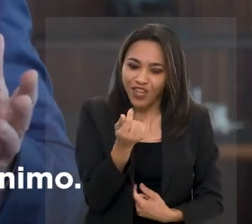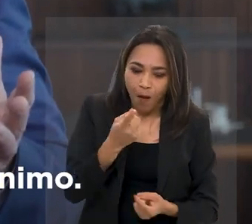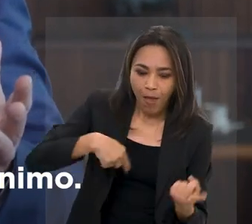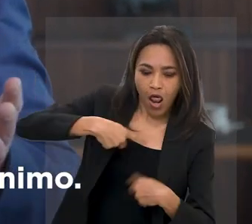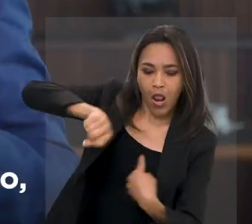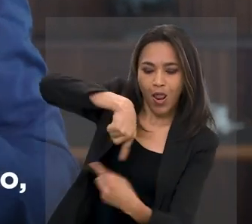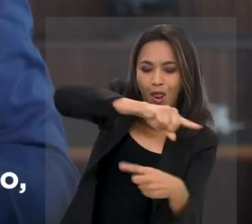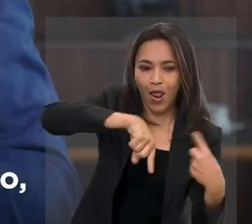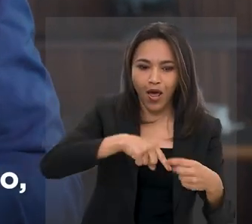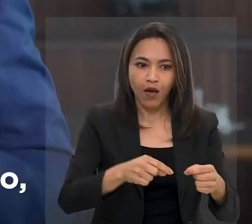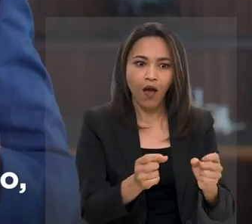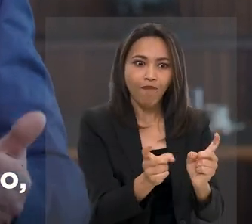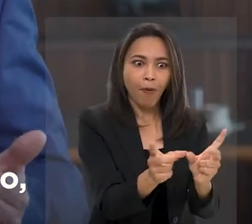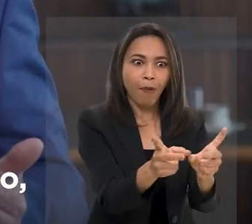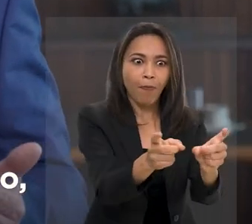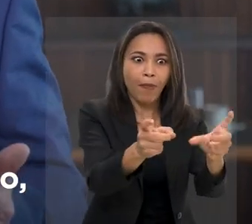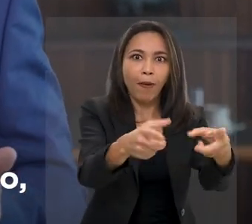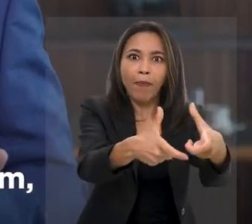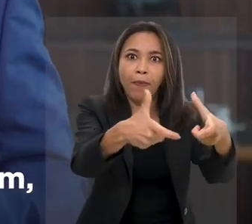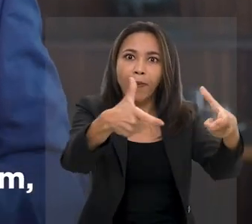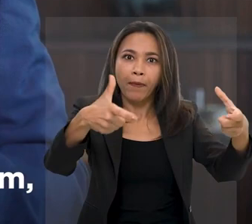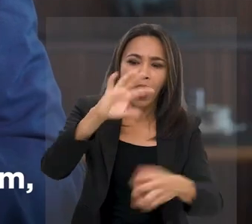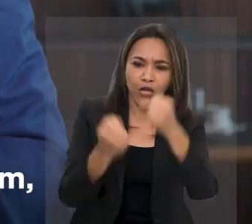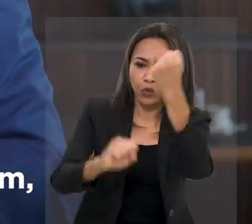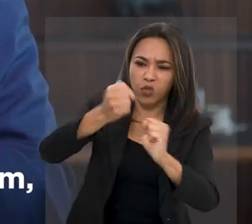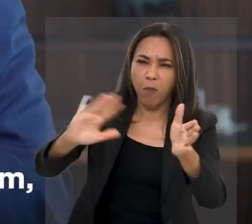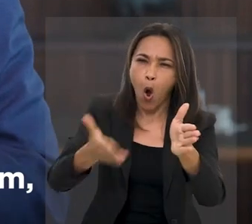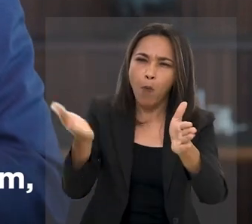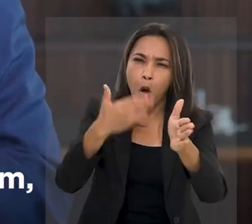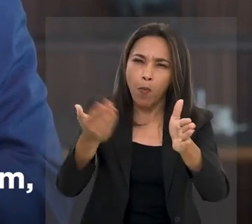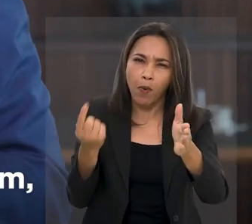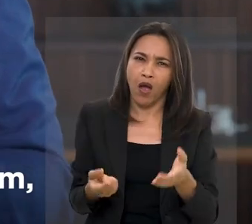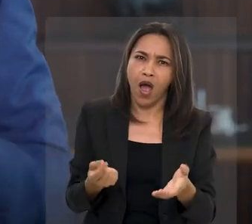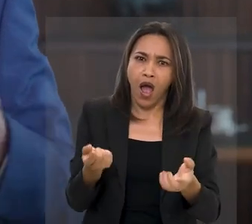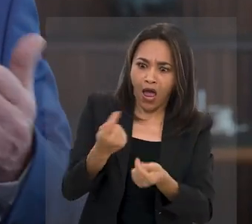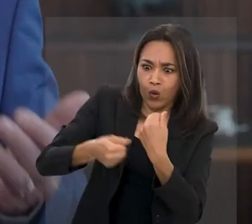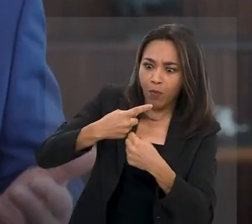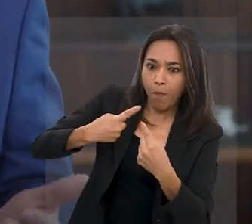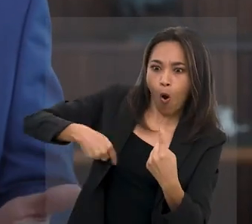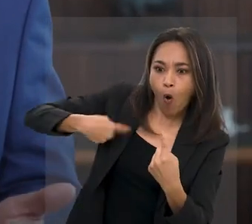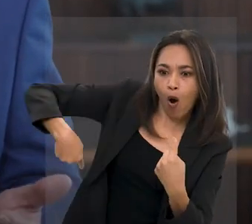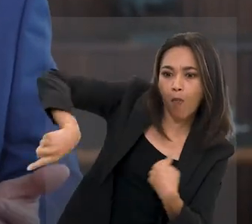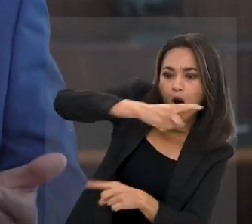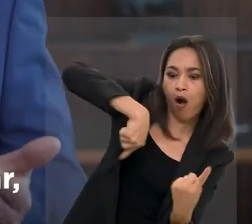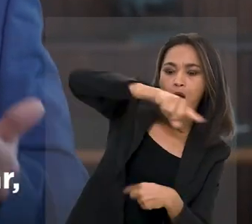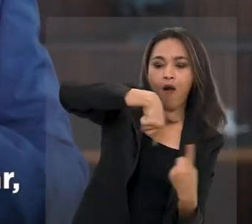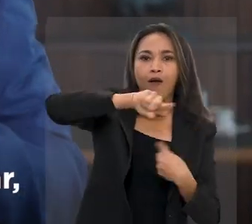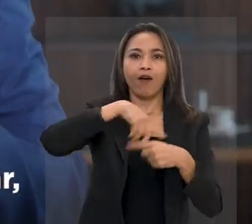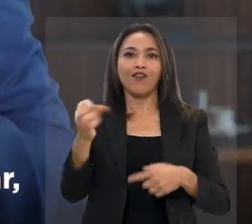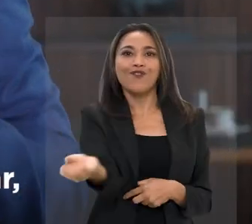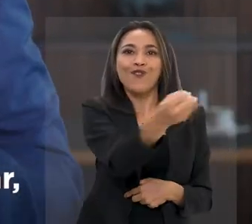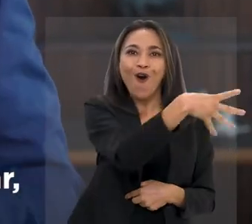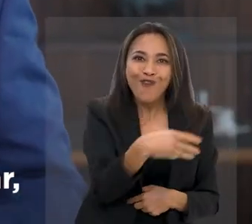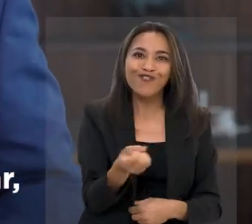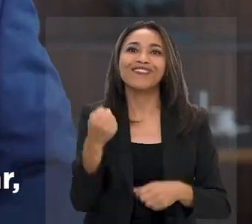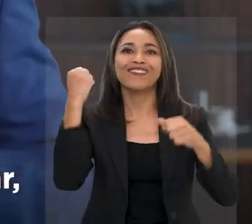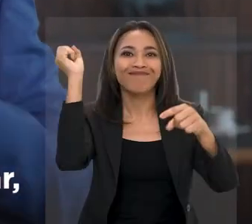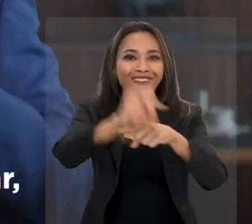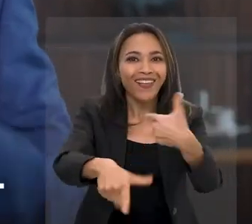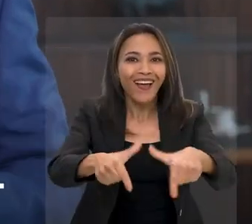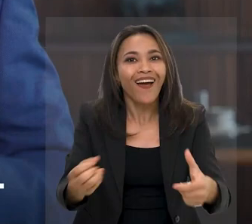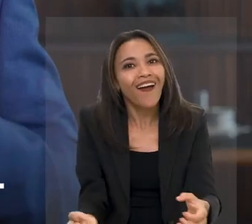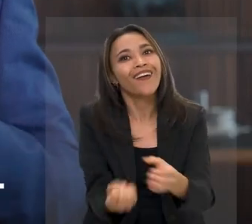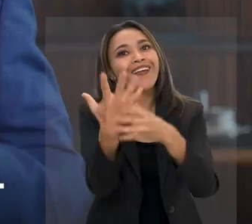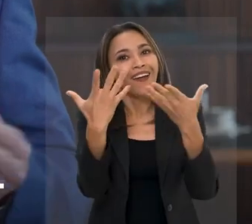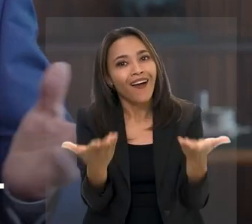salário mínimo. Com mais dinheiro em circulação, as vendas do comércio aumentam, a induta produz mais, a roda da economia volta a girar